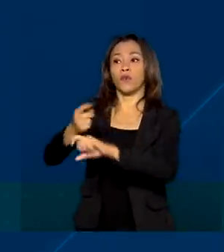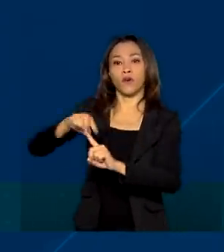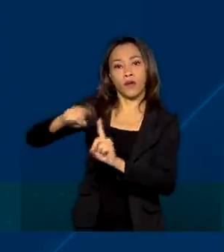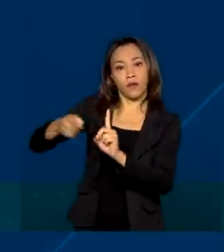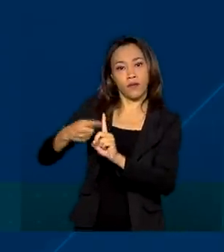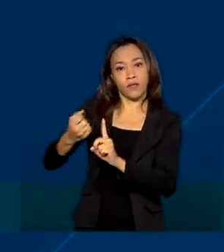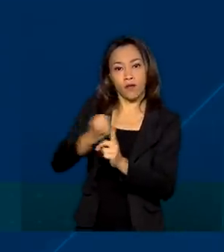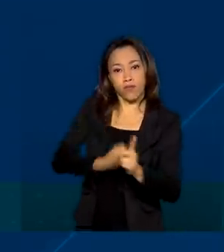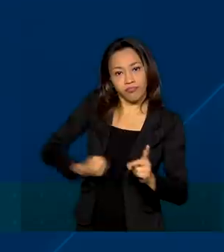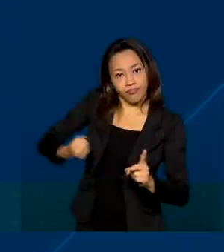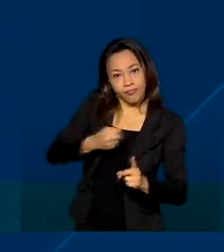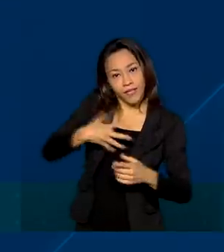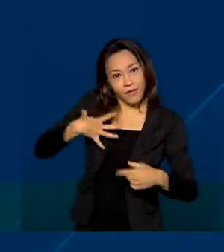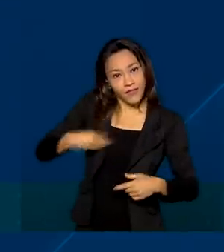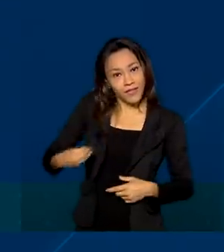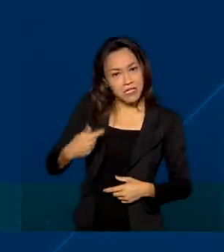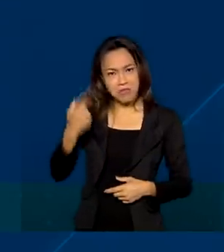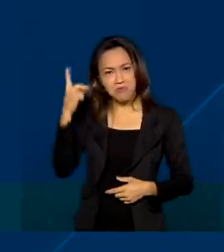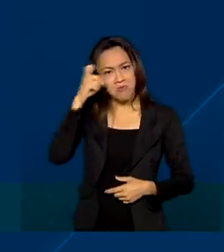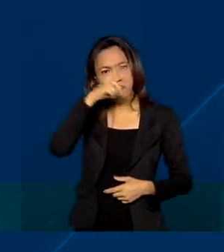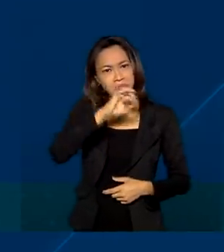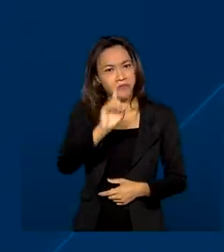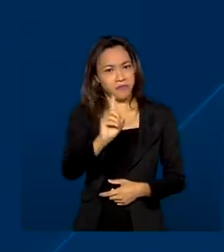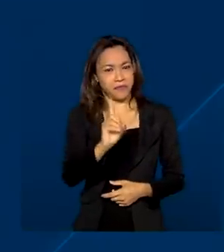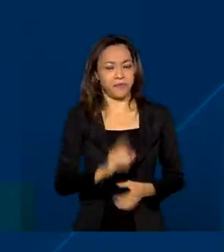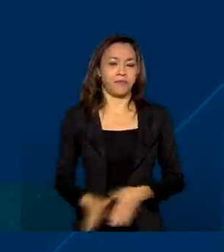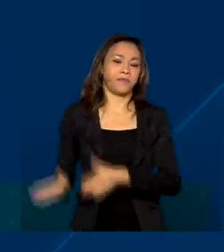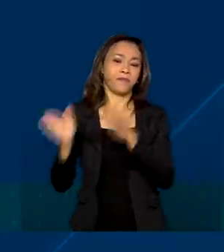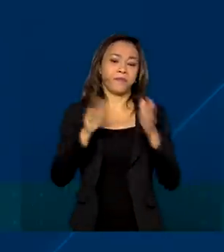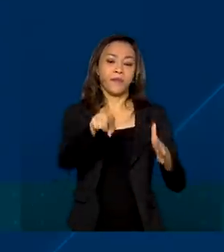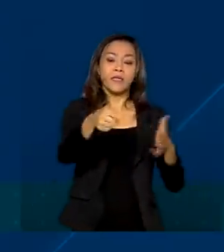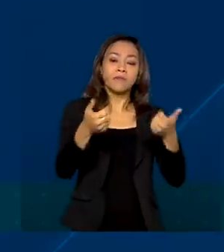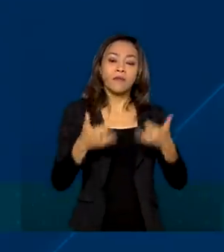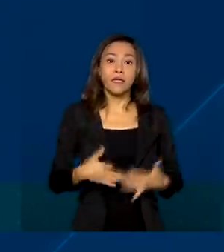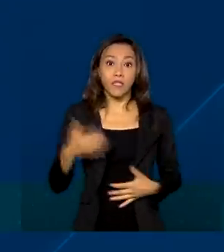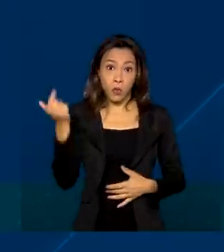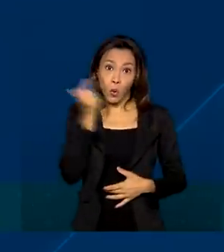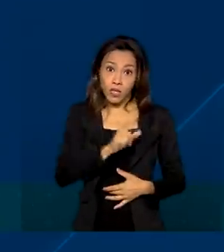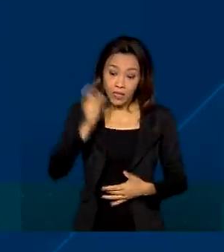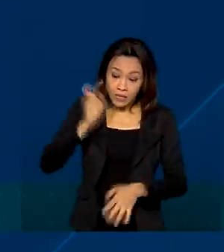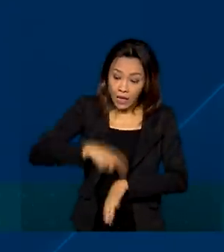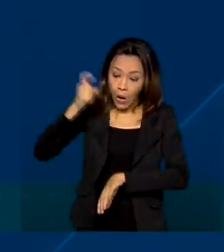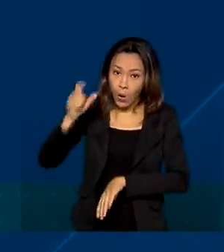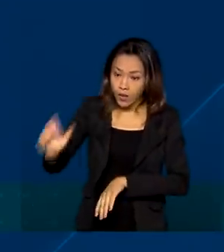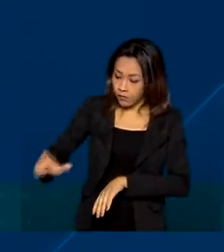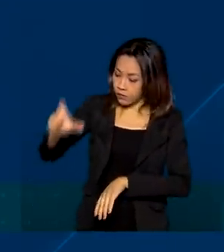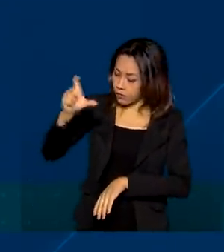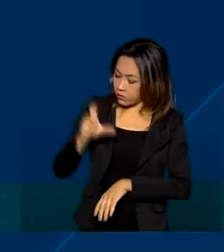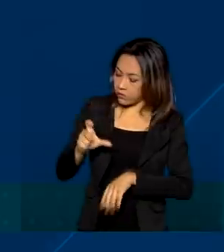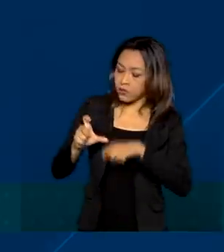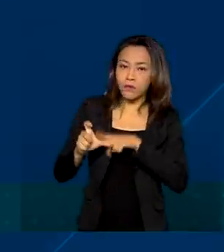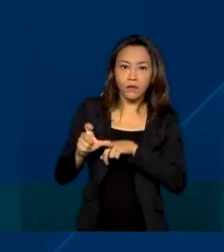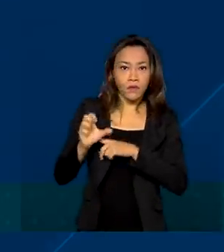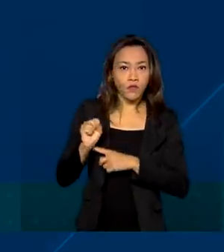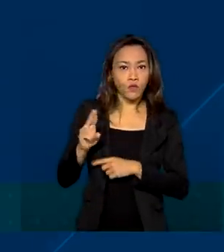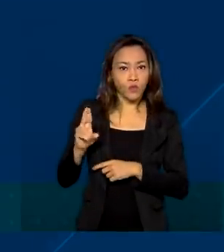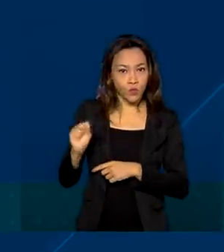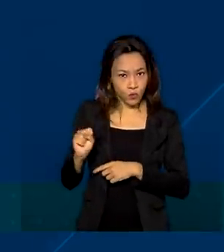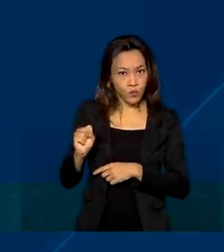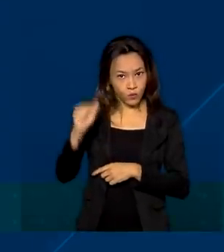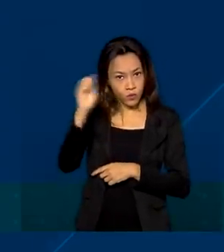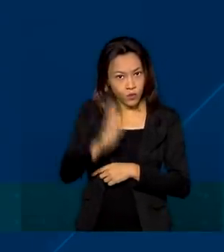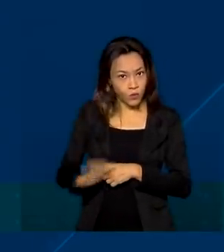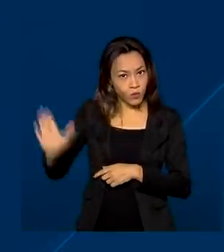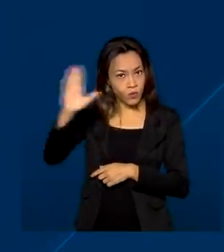não teve dificuldades. Você, de imediato, já tem o cartão do SUS ali também, o que facilita